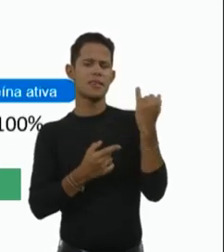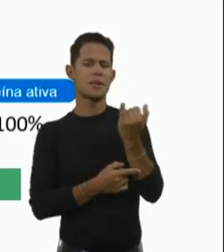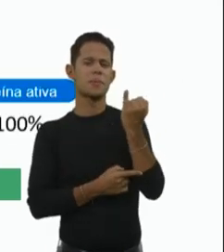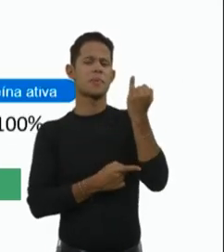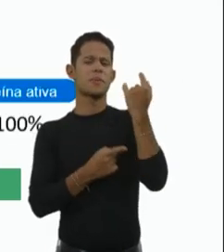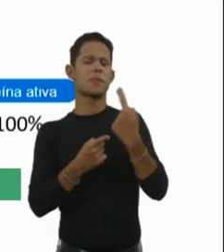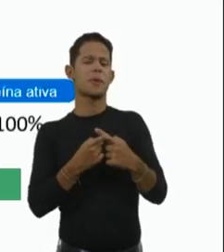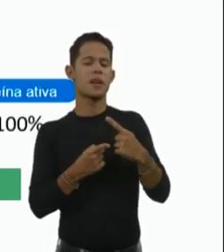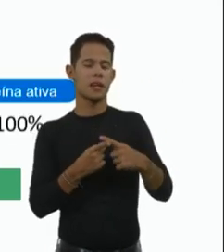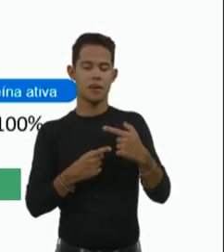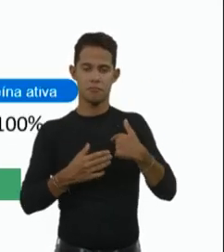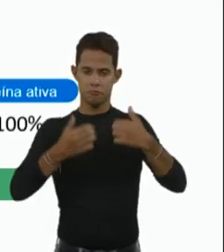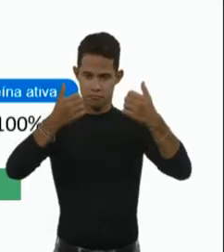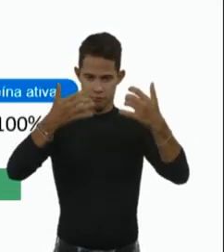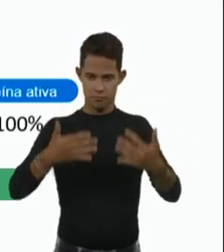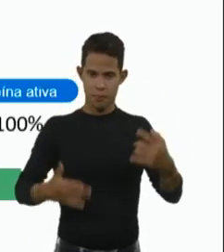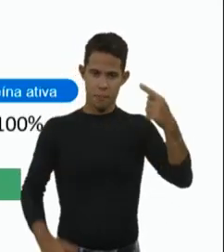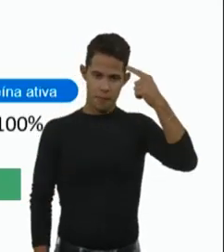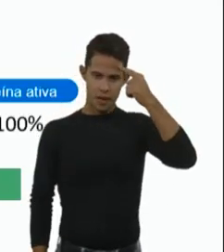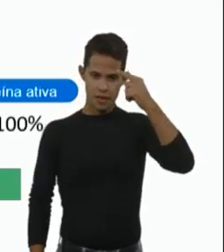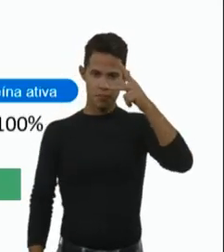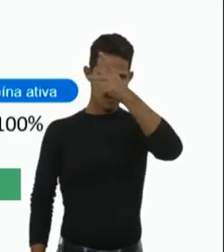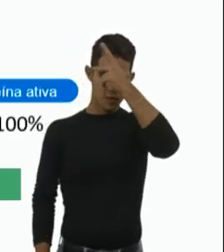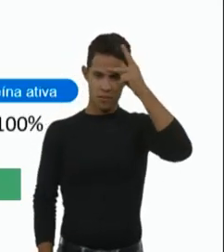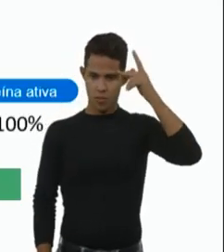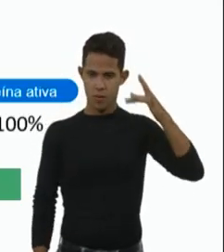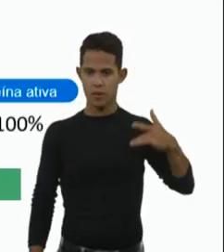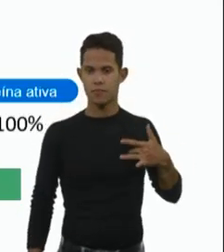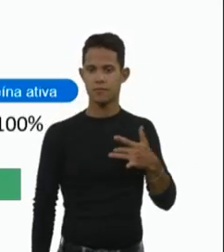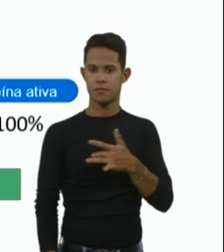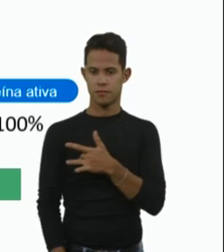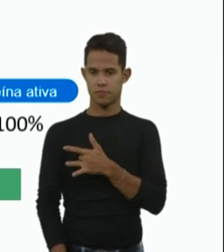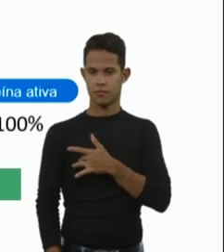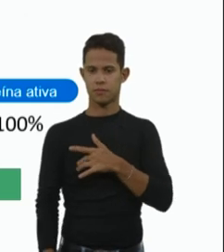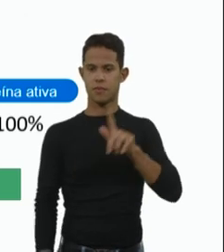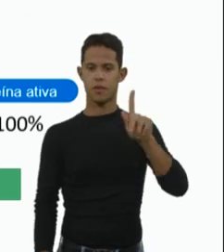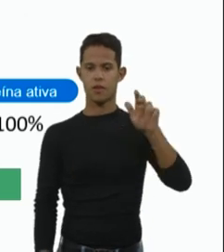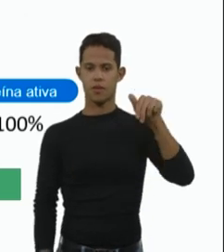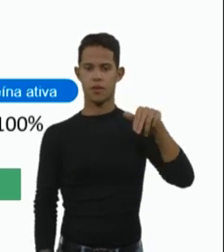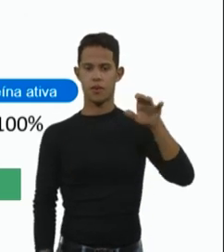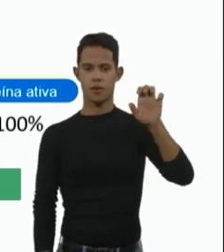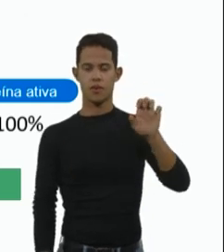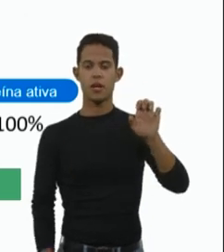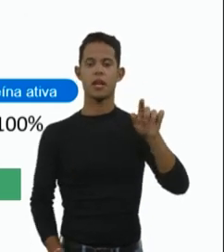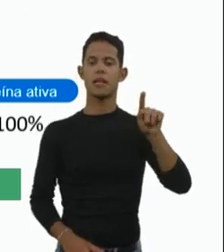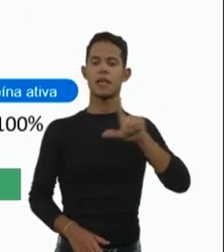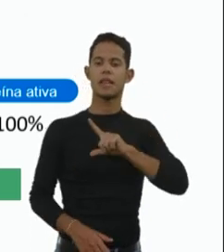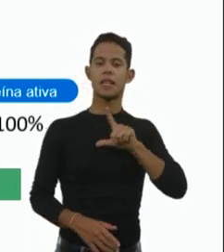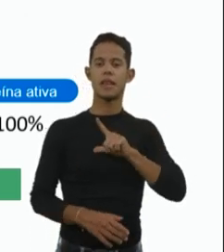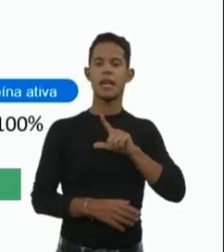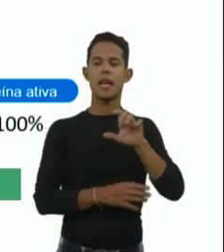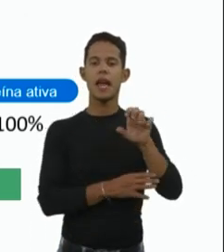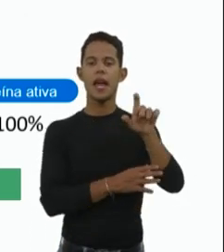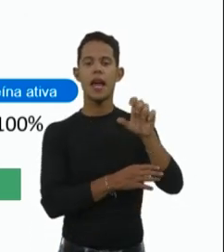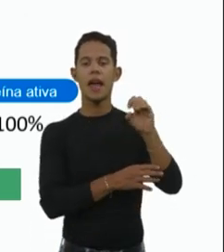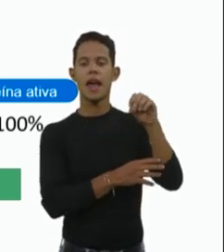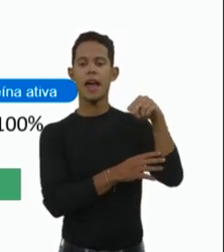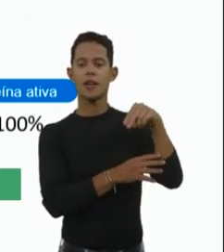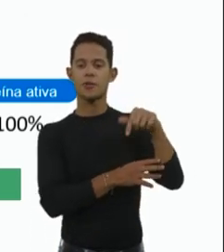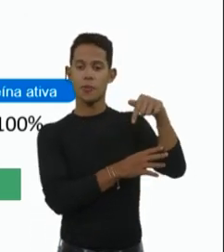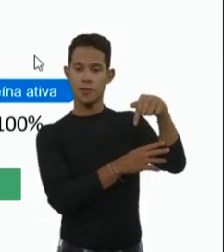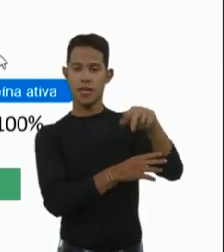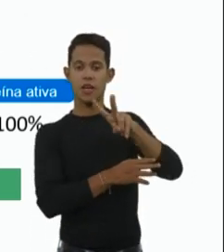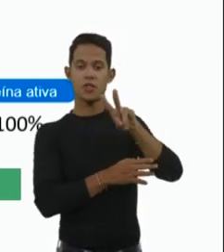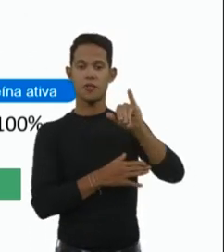Então, se a gente pensar no indivíduo saudável, o gene SMN1 está aqui com o seu exon-7, então ele vai